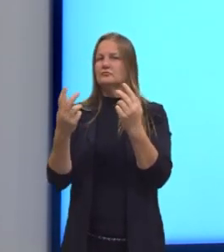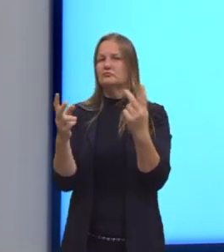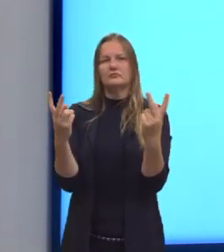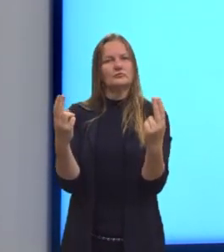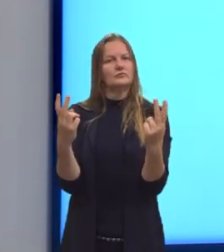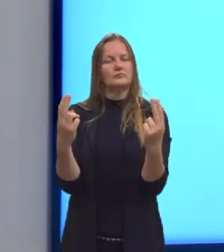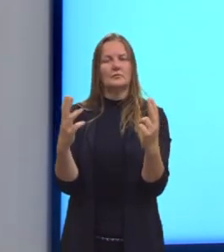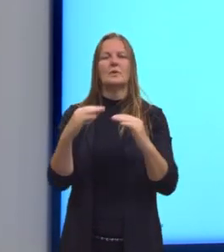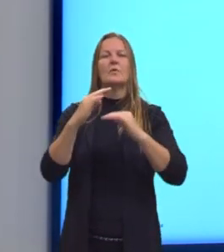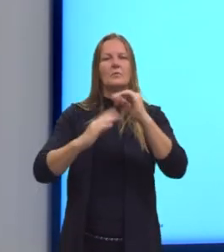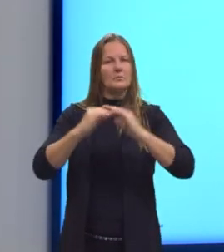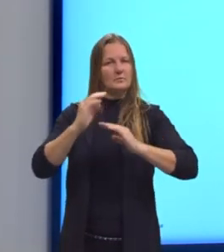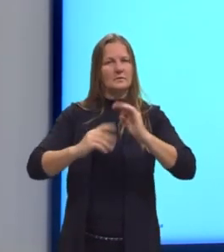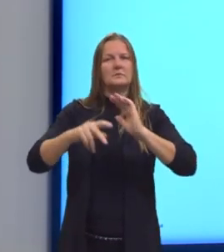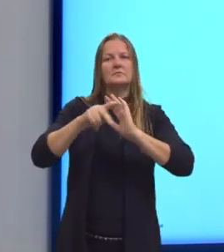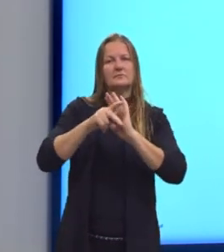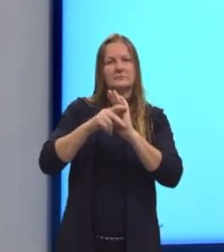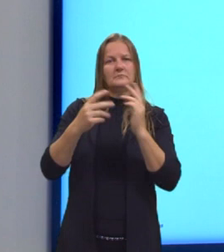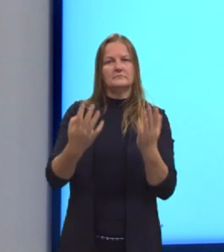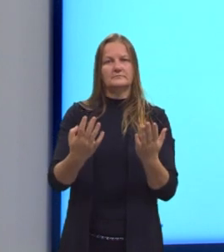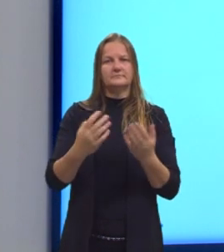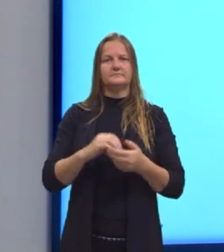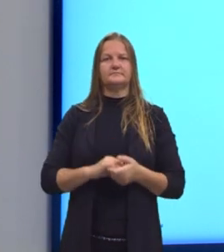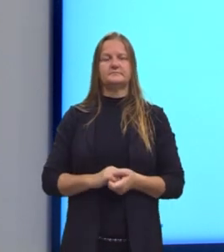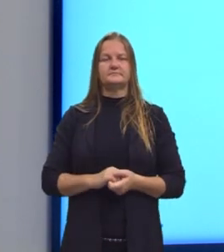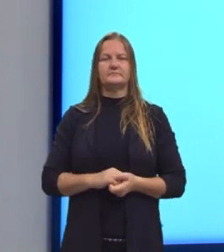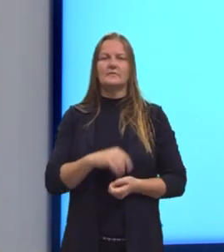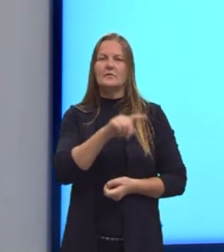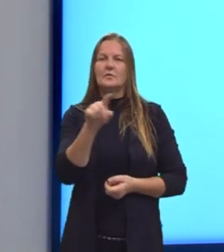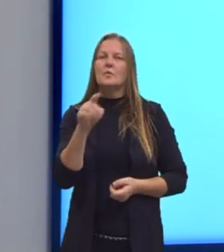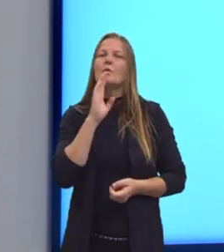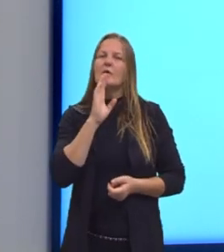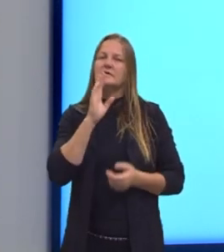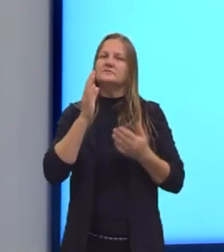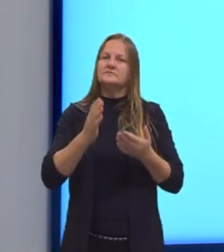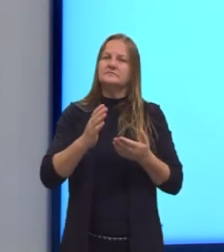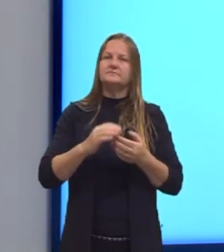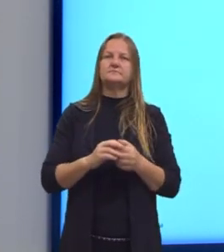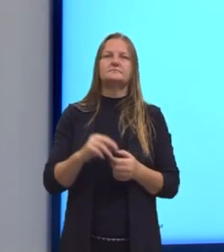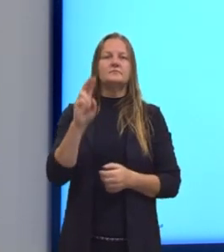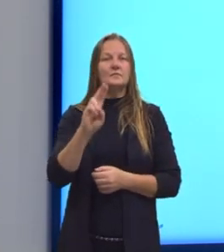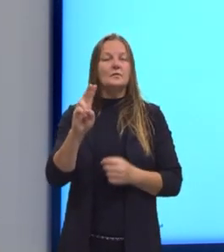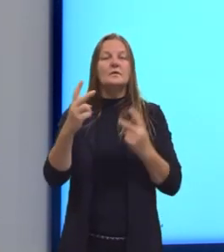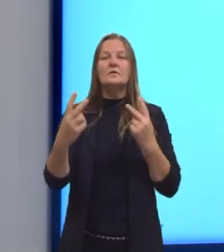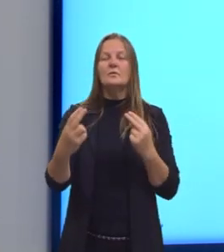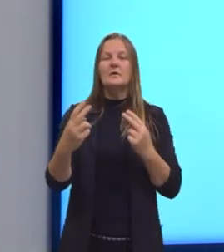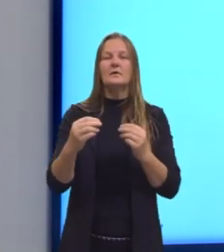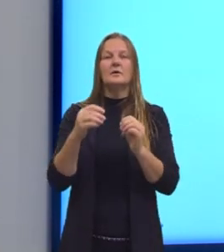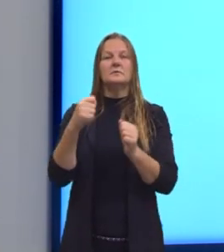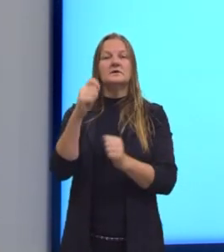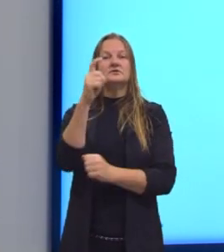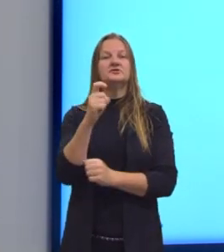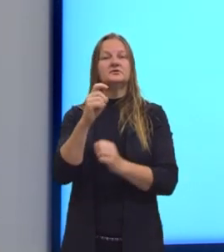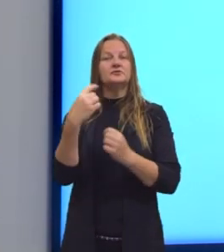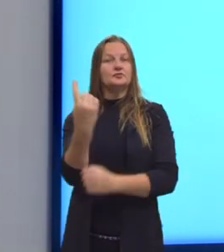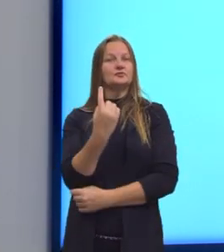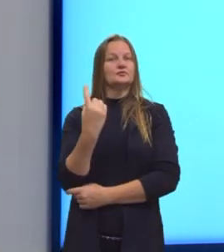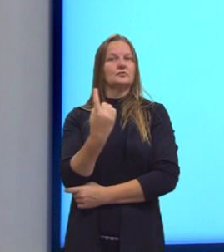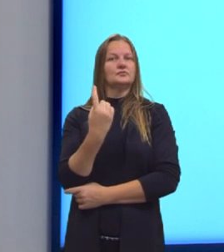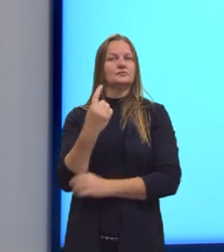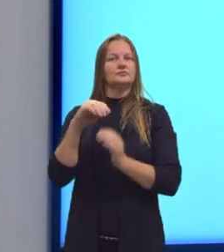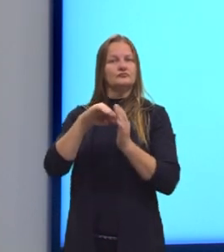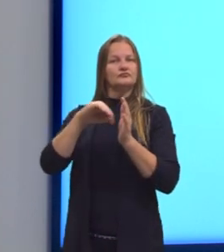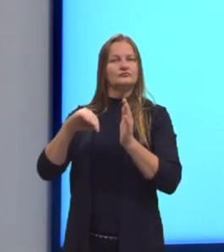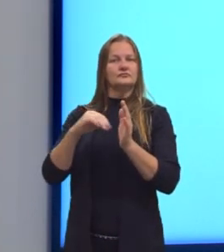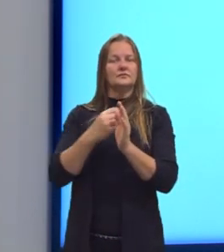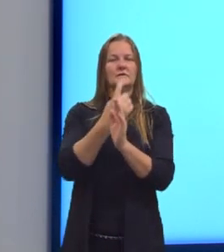aplicando as mesmas propriedades que nós já conhecemos. Eu preciso isolar o x, então, o 15